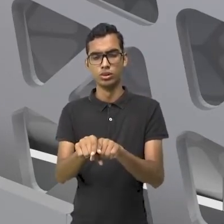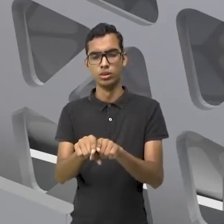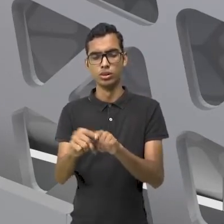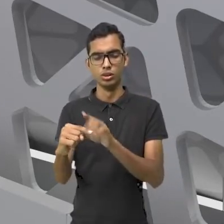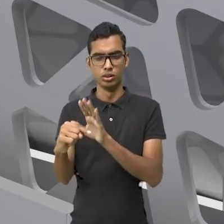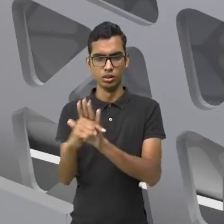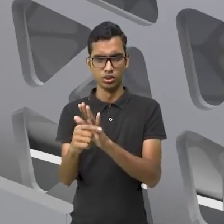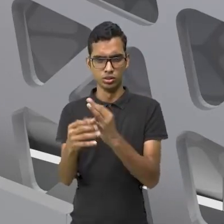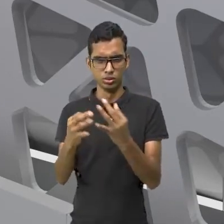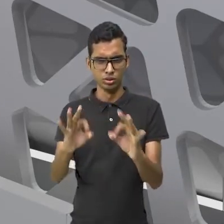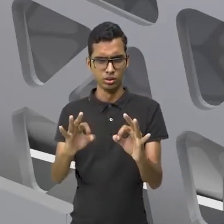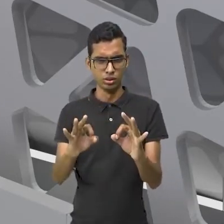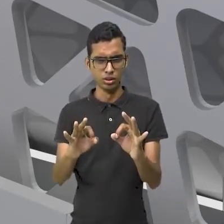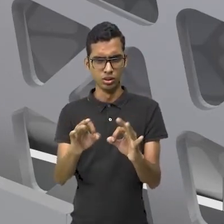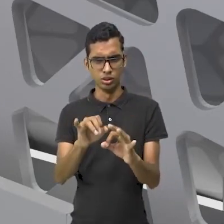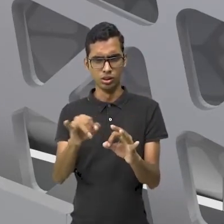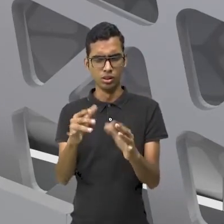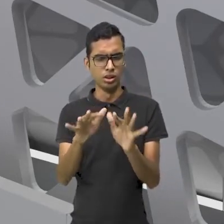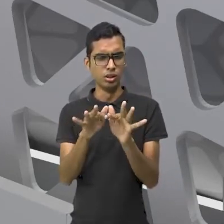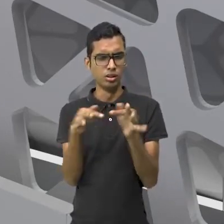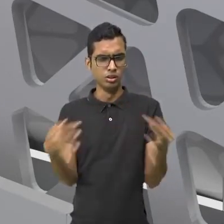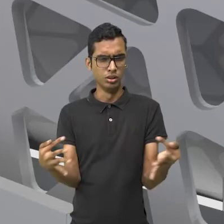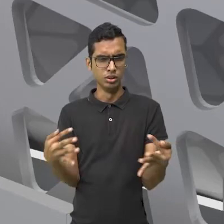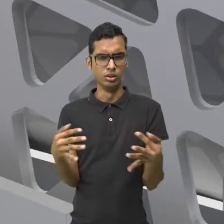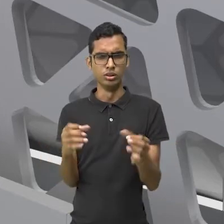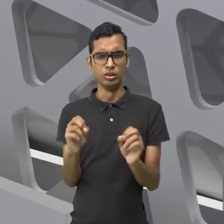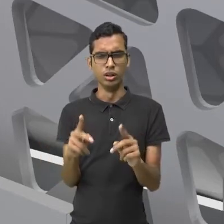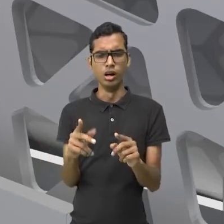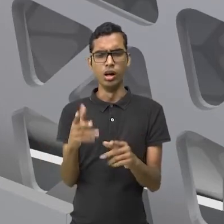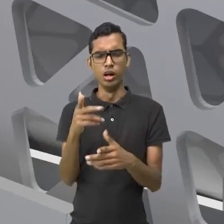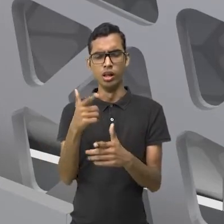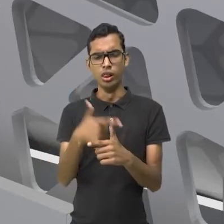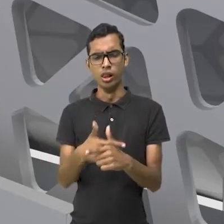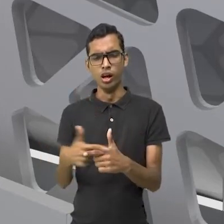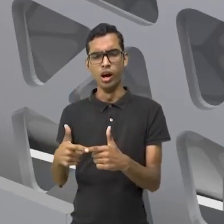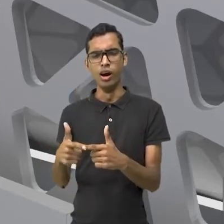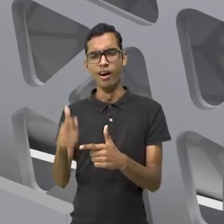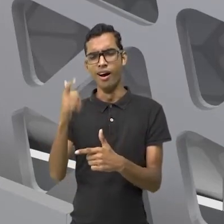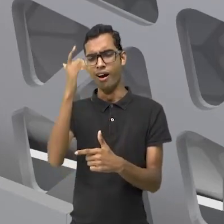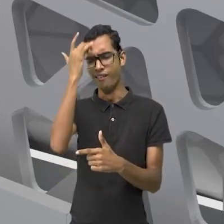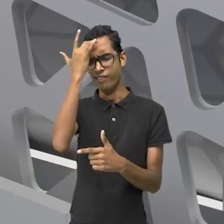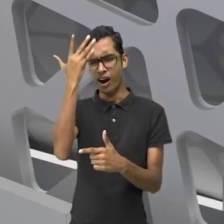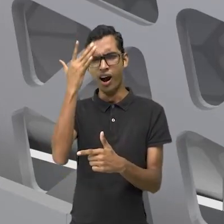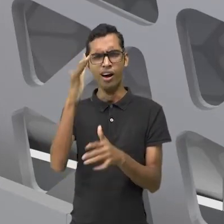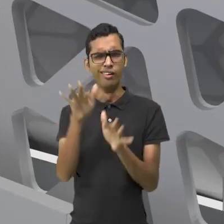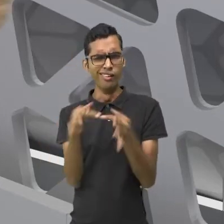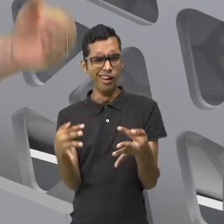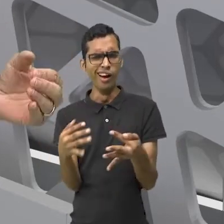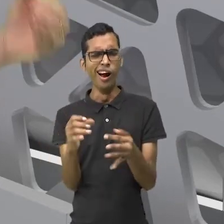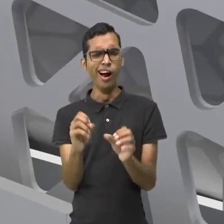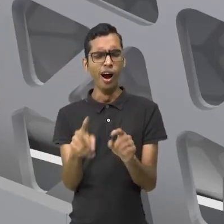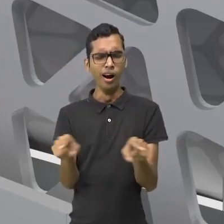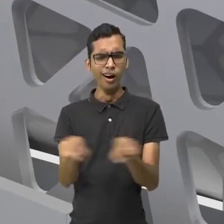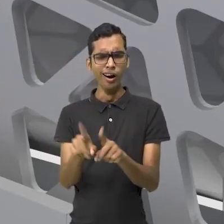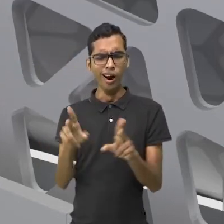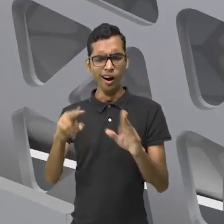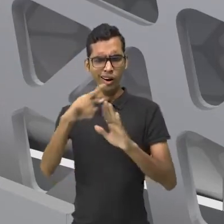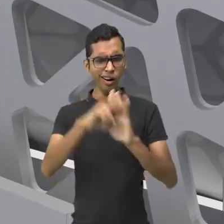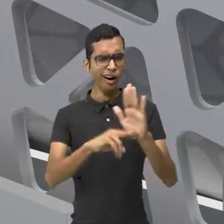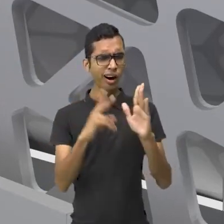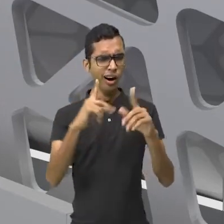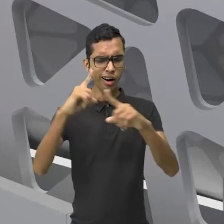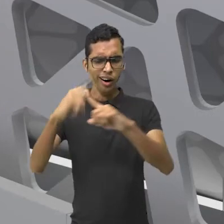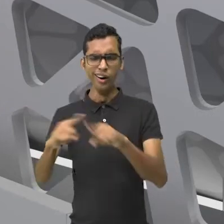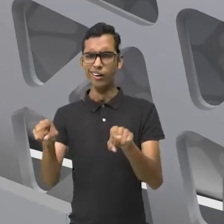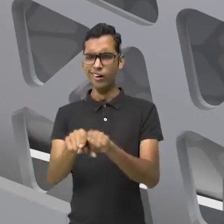negativos. simples assim, a divisão é muito simples. E a mesma regra